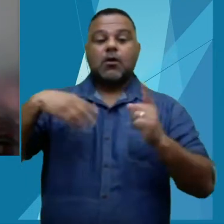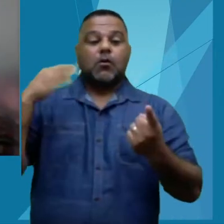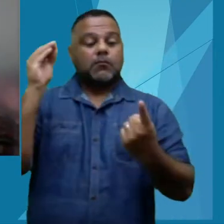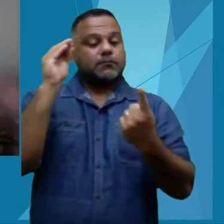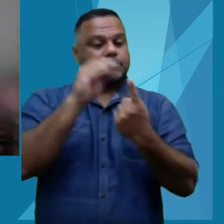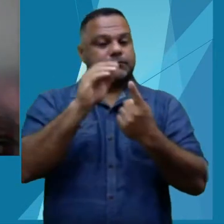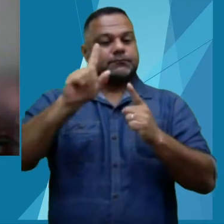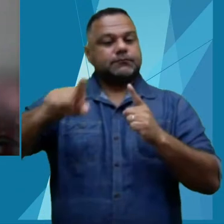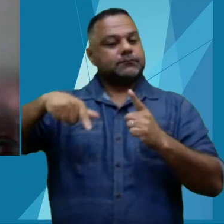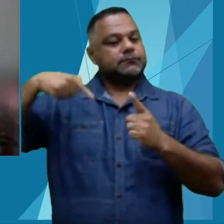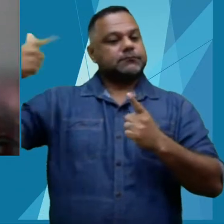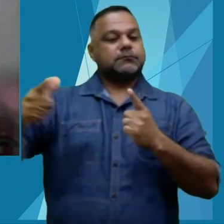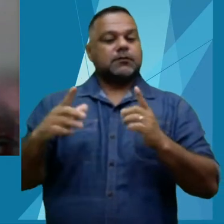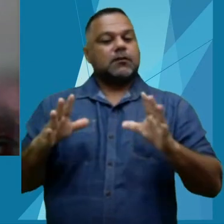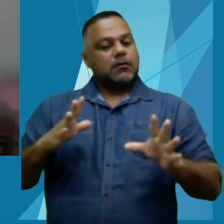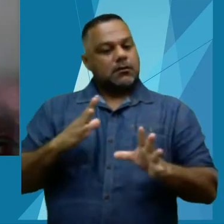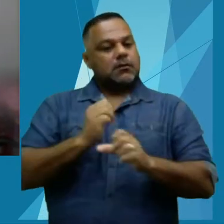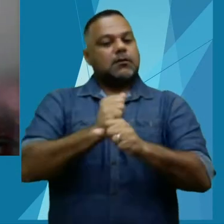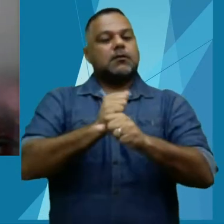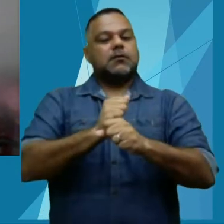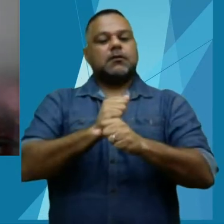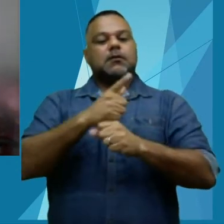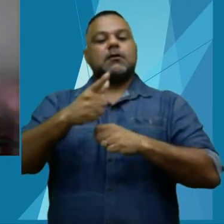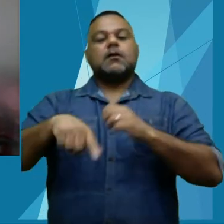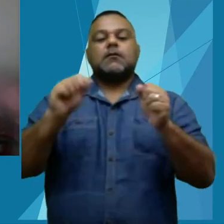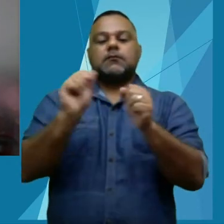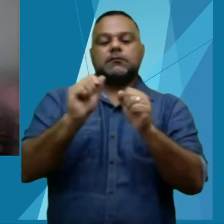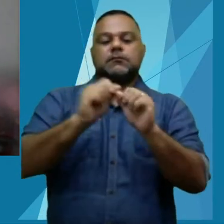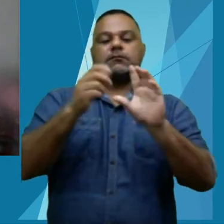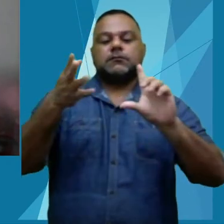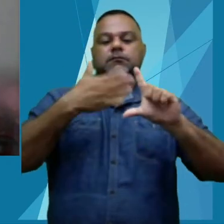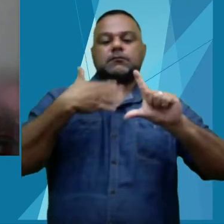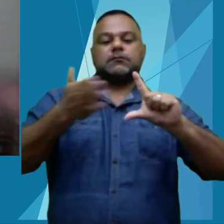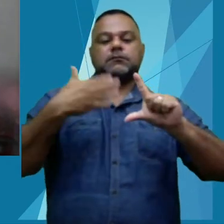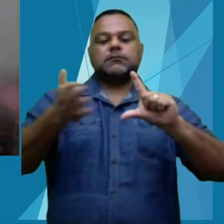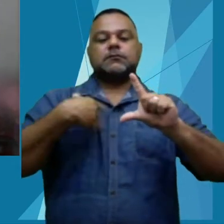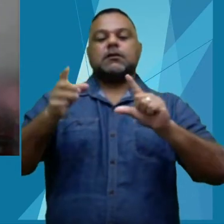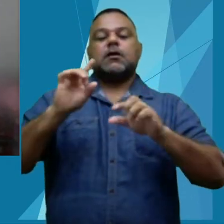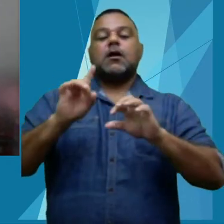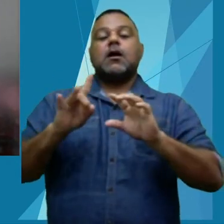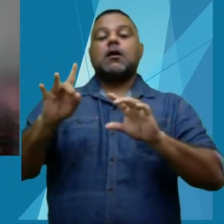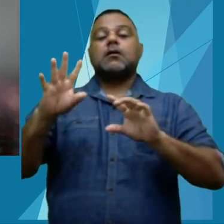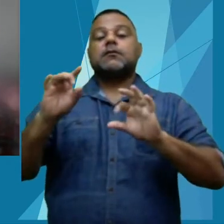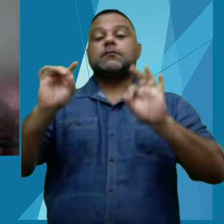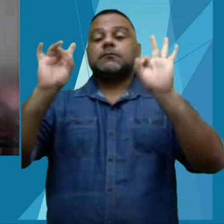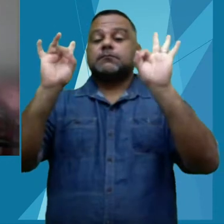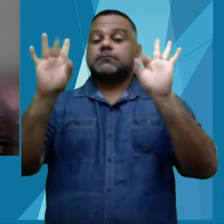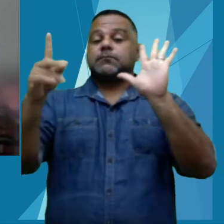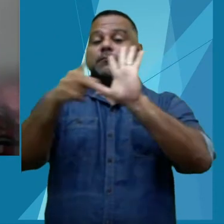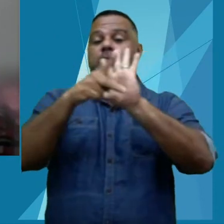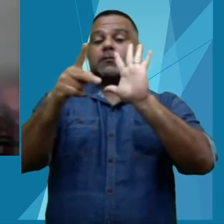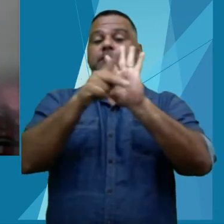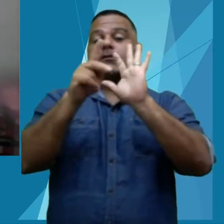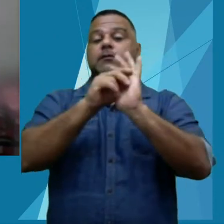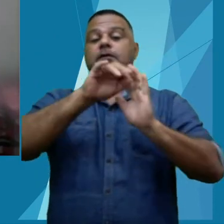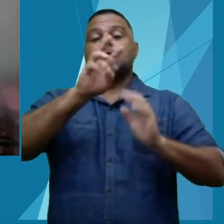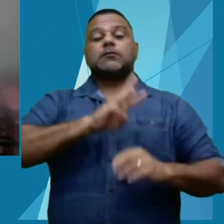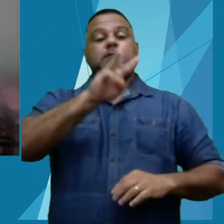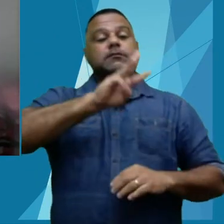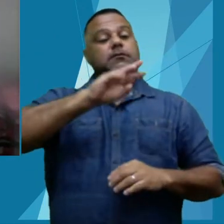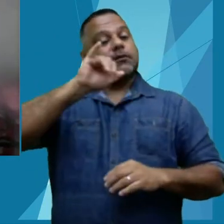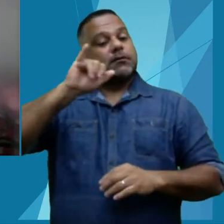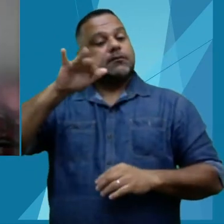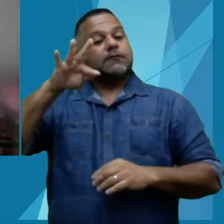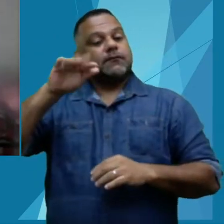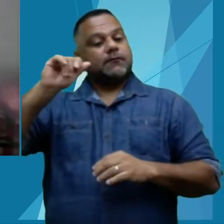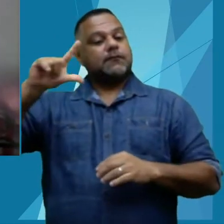é consolidar o seu formato eletrônico com página específica no site do IFAC, registrá-la no banco de